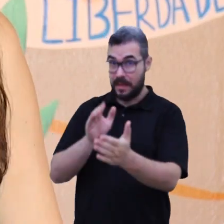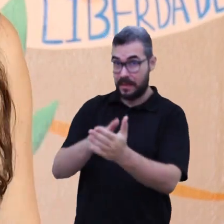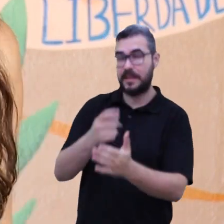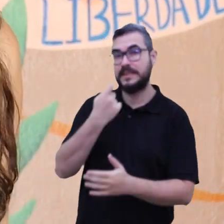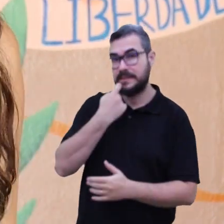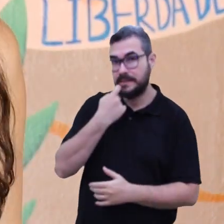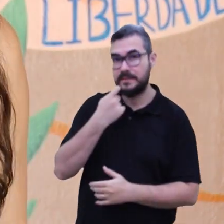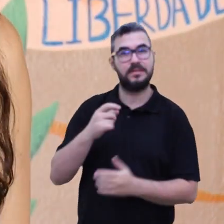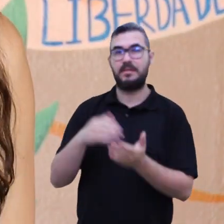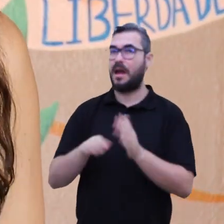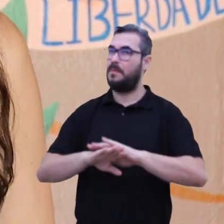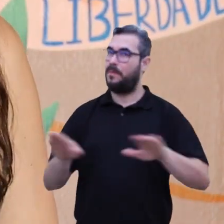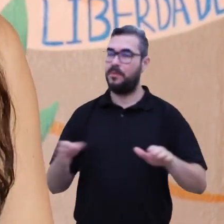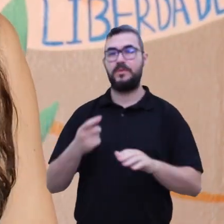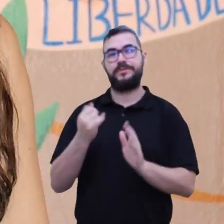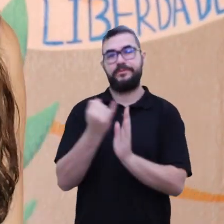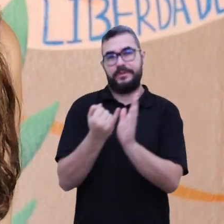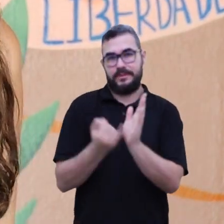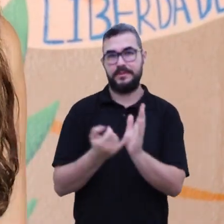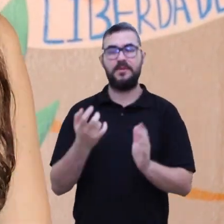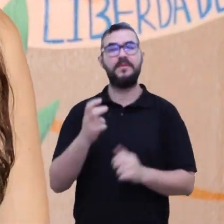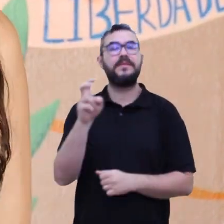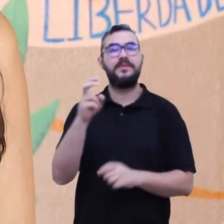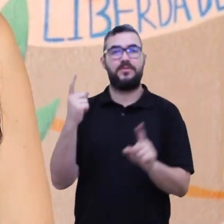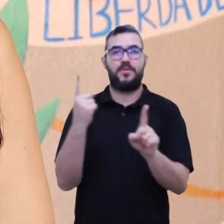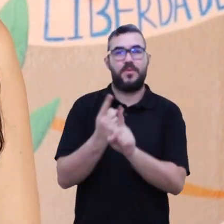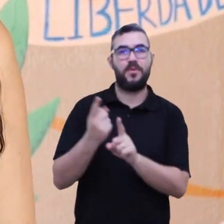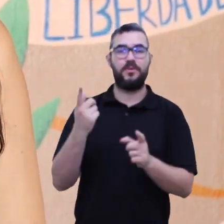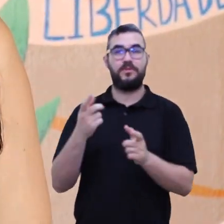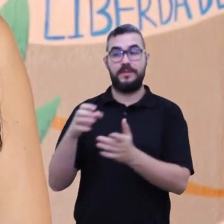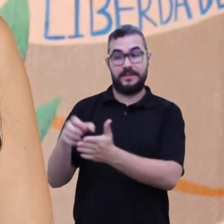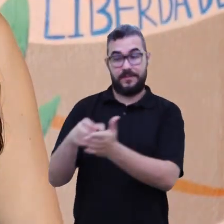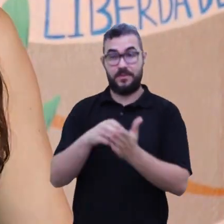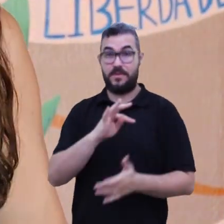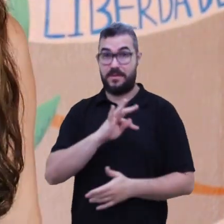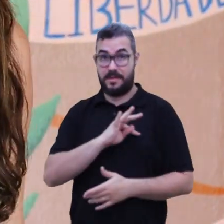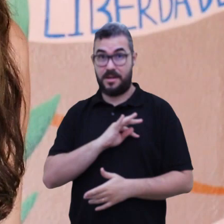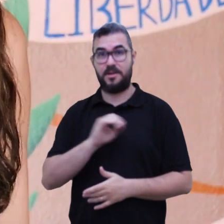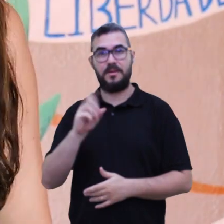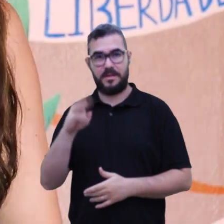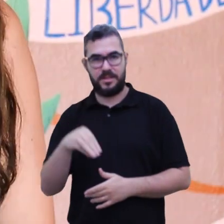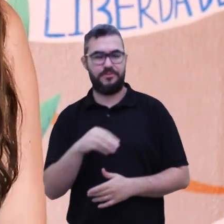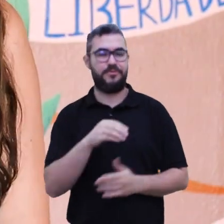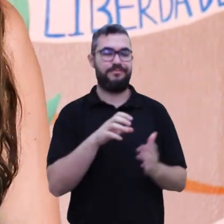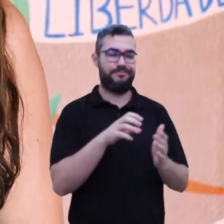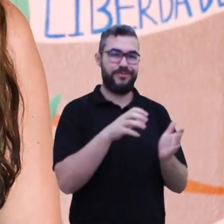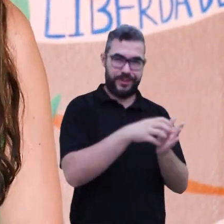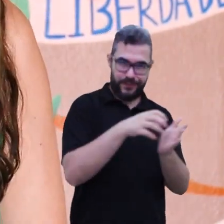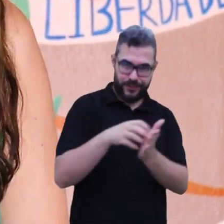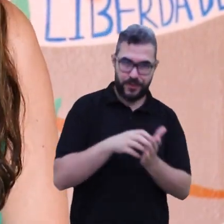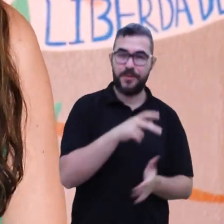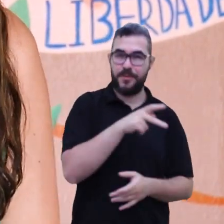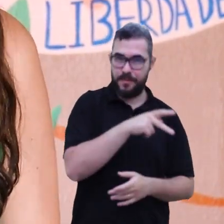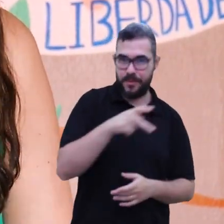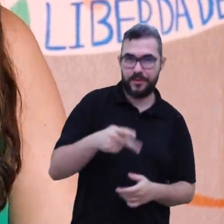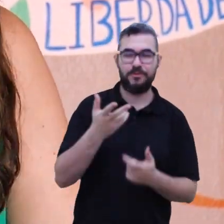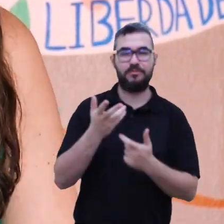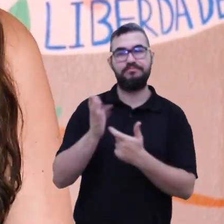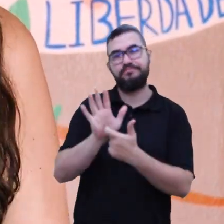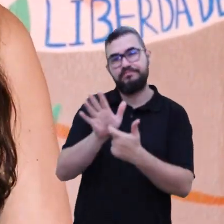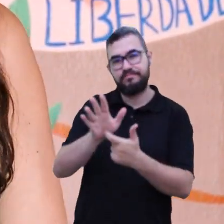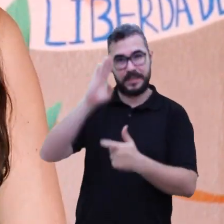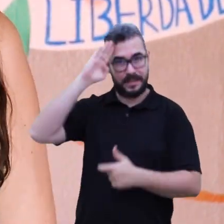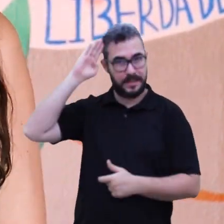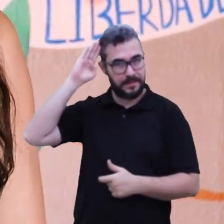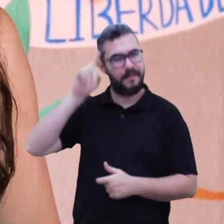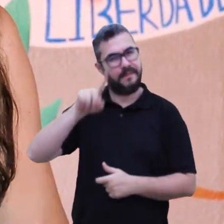Vão só até sexta-feira as inscrições do 5º Encontro de Produção de Pesquisa Científica de Servidores Docentes e Técnico-Administrativos. Esse é apenas